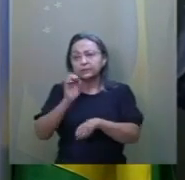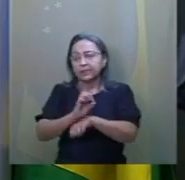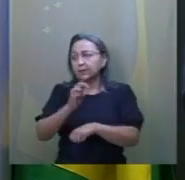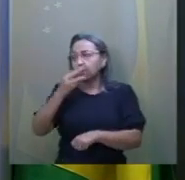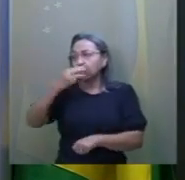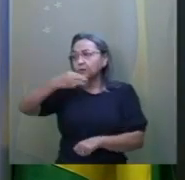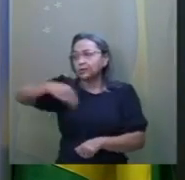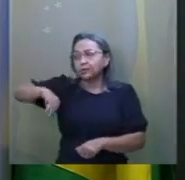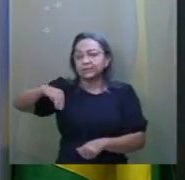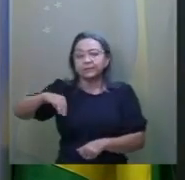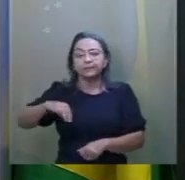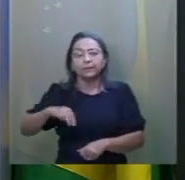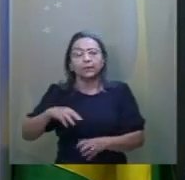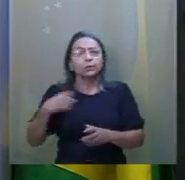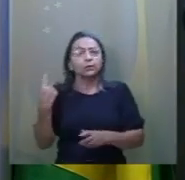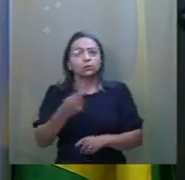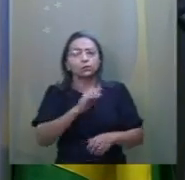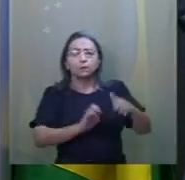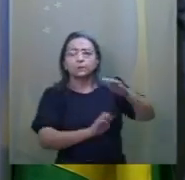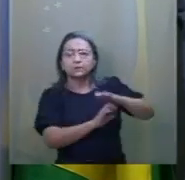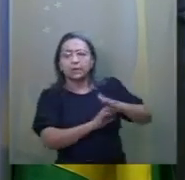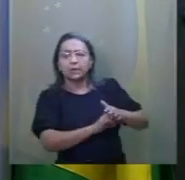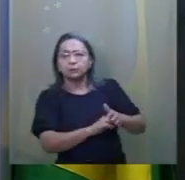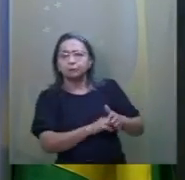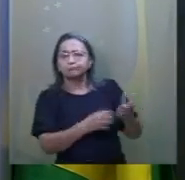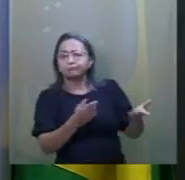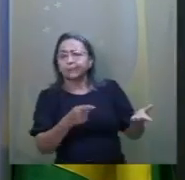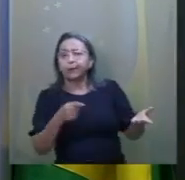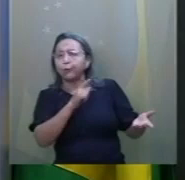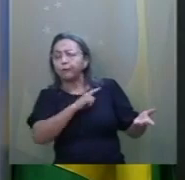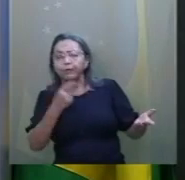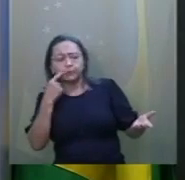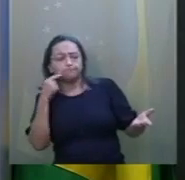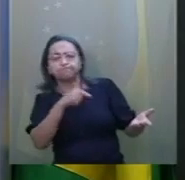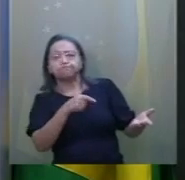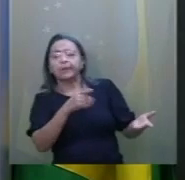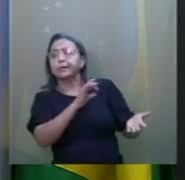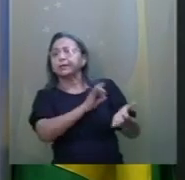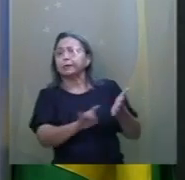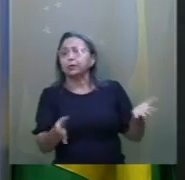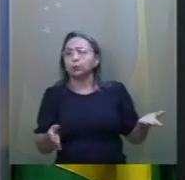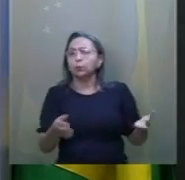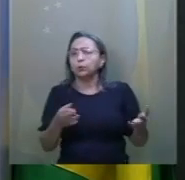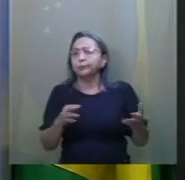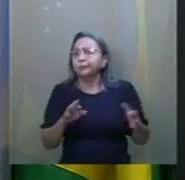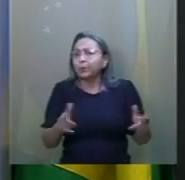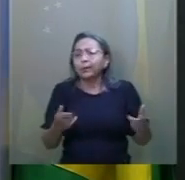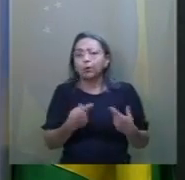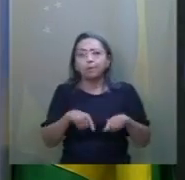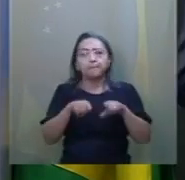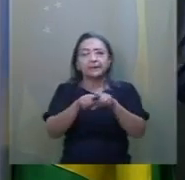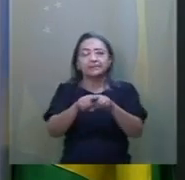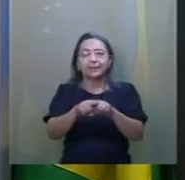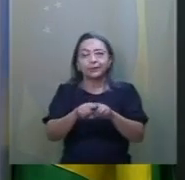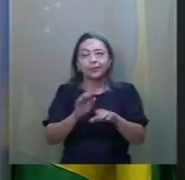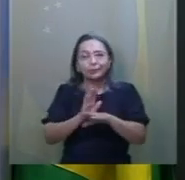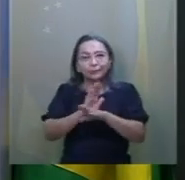vilão, como inimigos e não como parceiros do desenvolvimento.